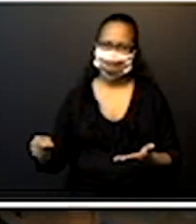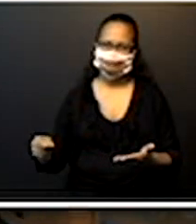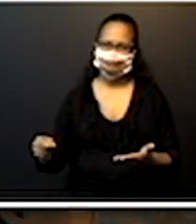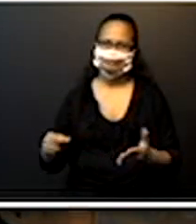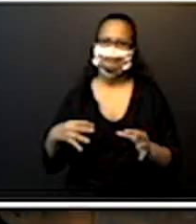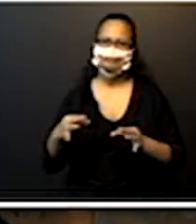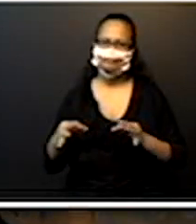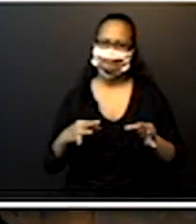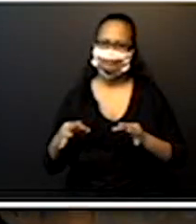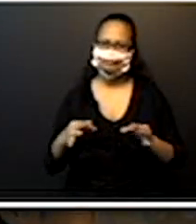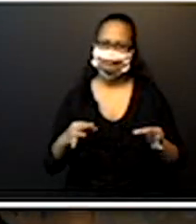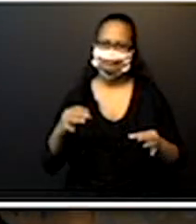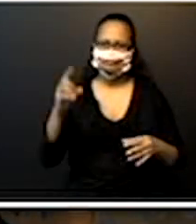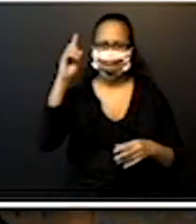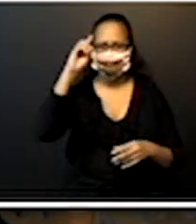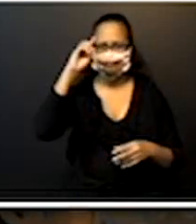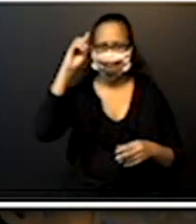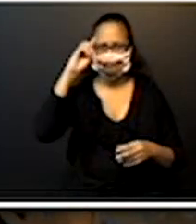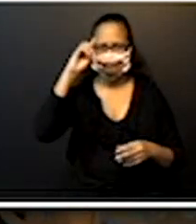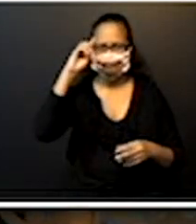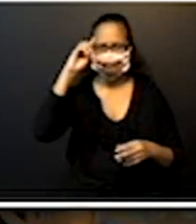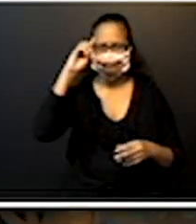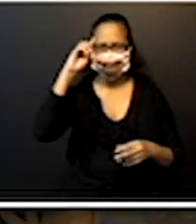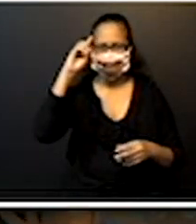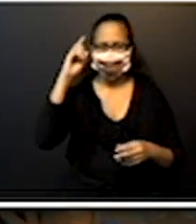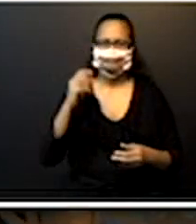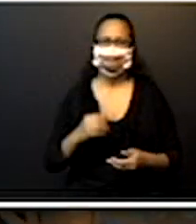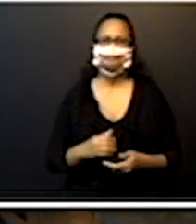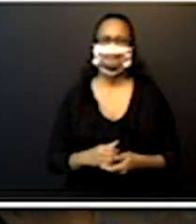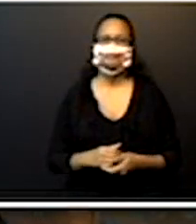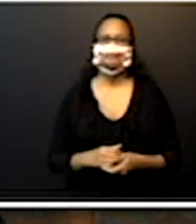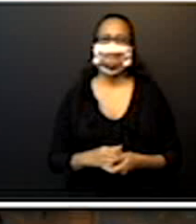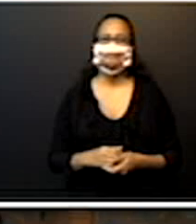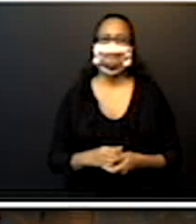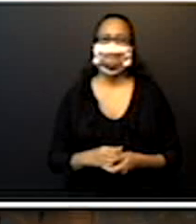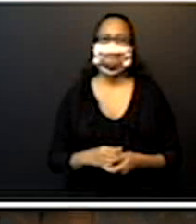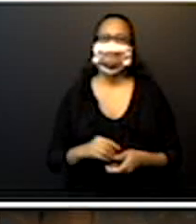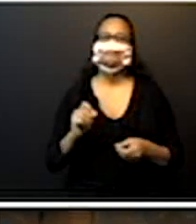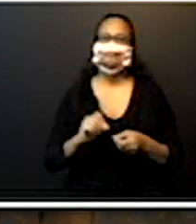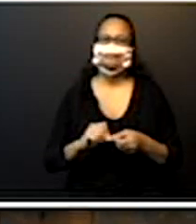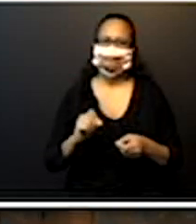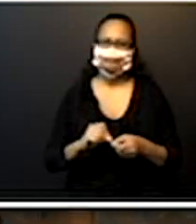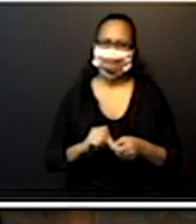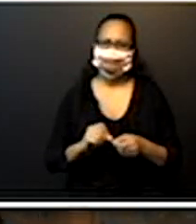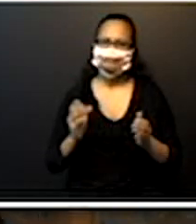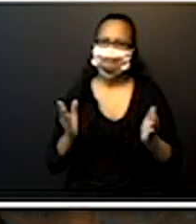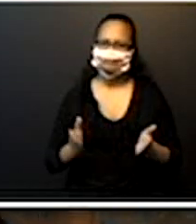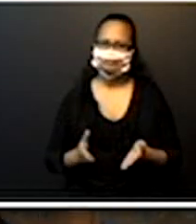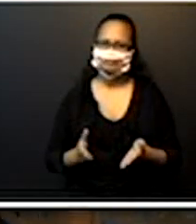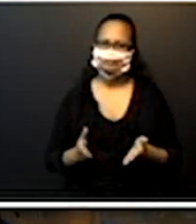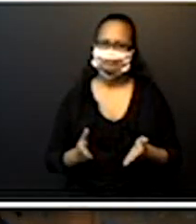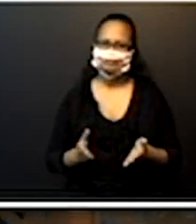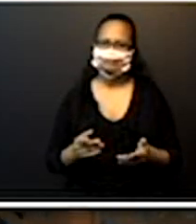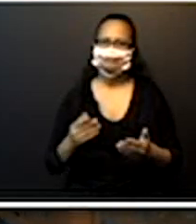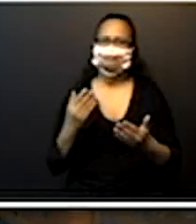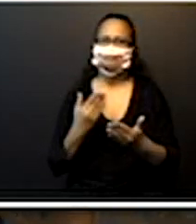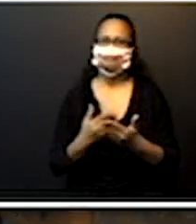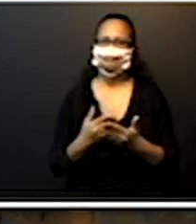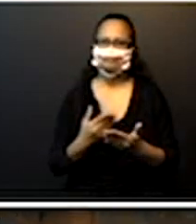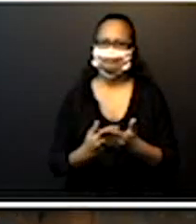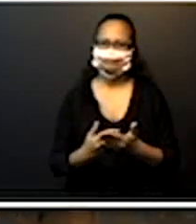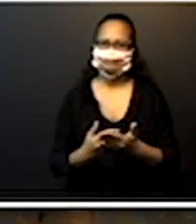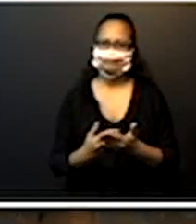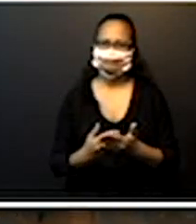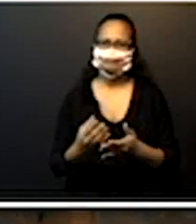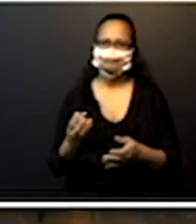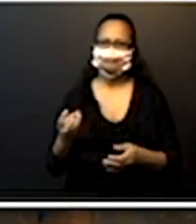professoras põem rotina. Então, é isso que nós vamos fazer hoje. Nós vamos estudar o sistema de